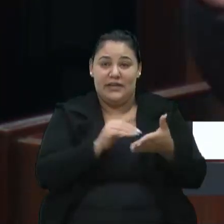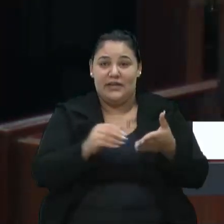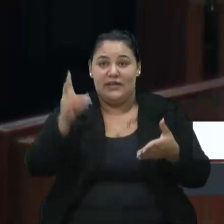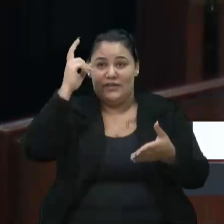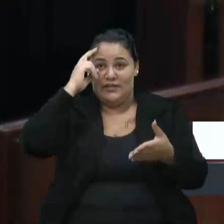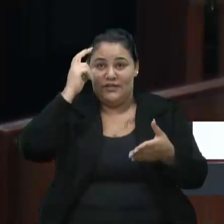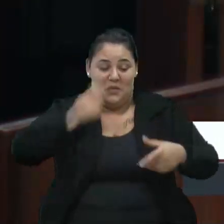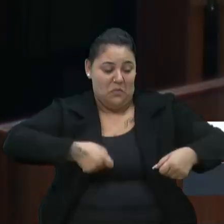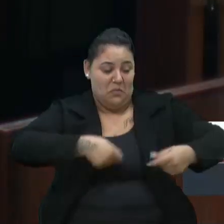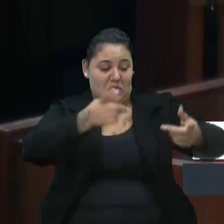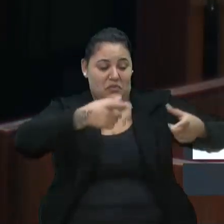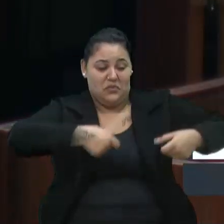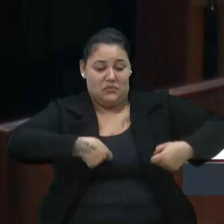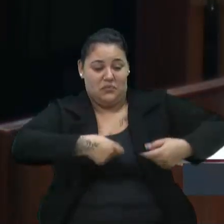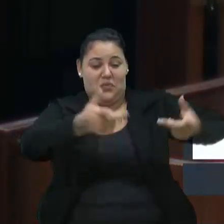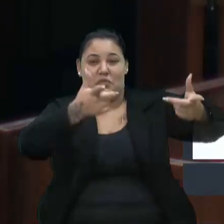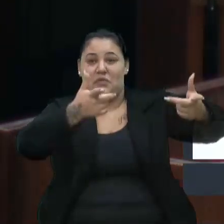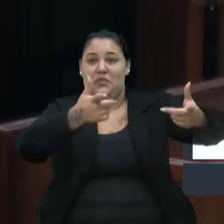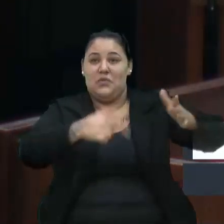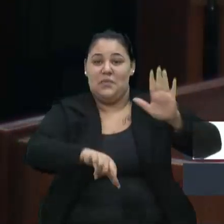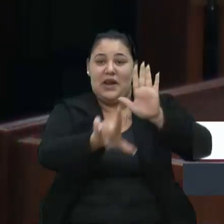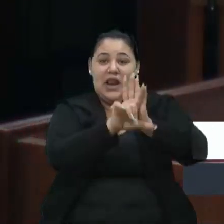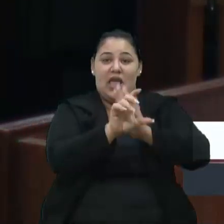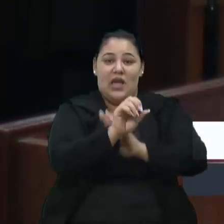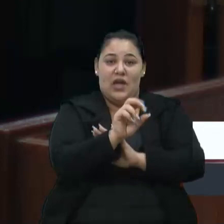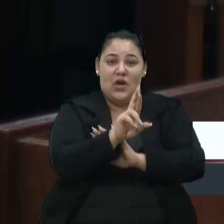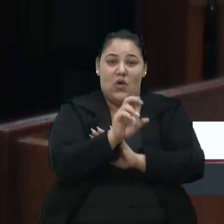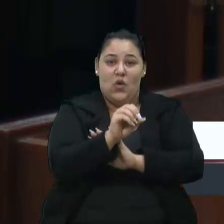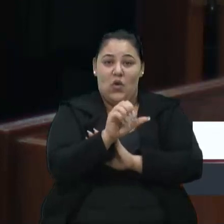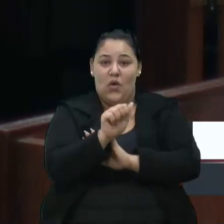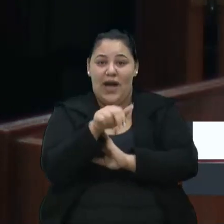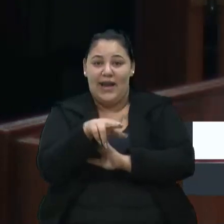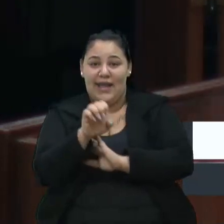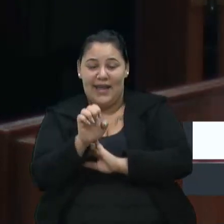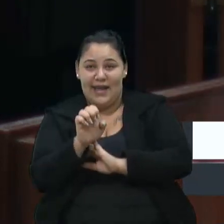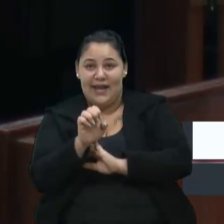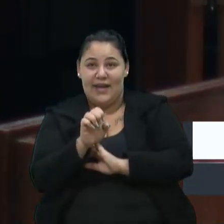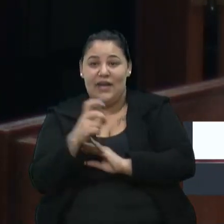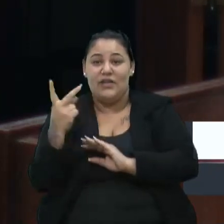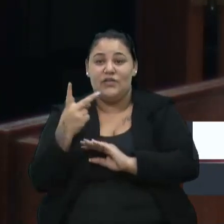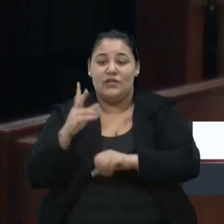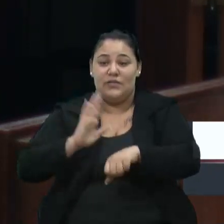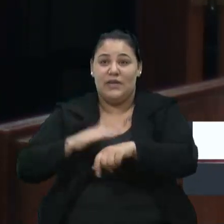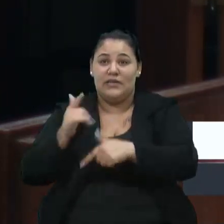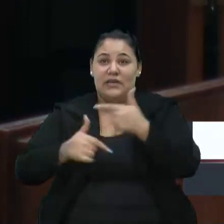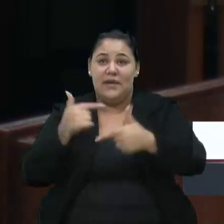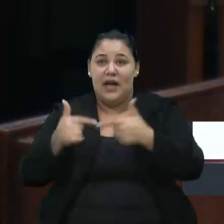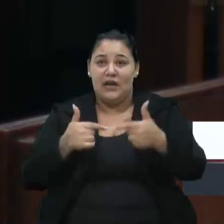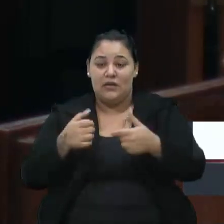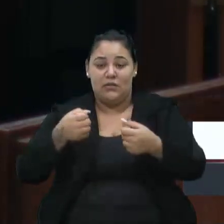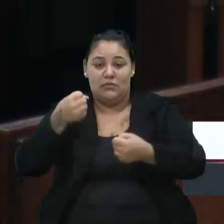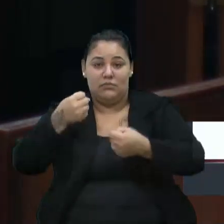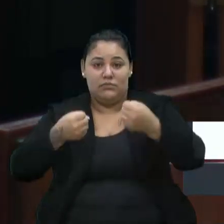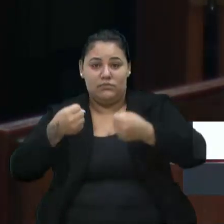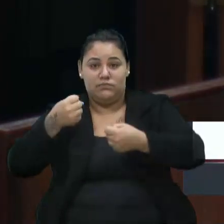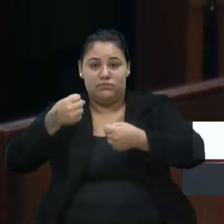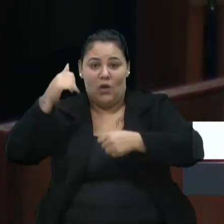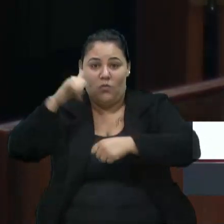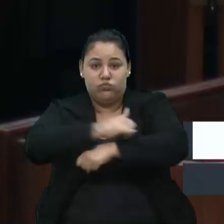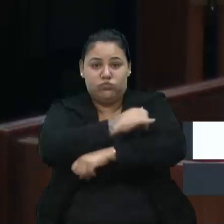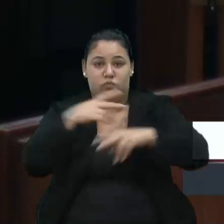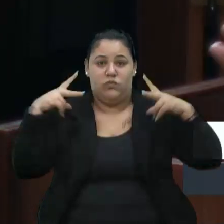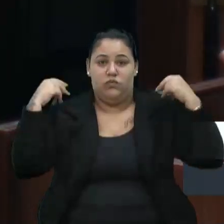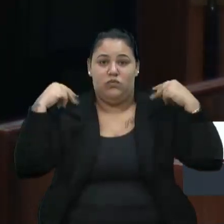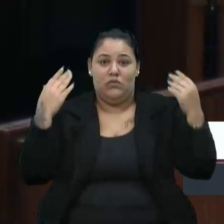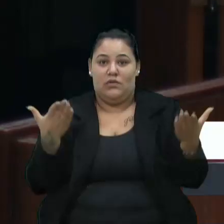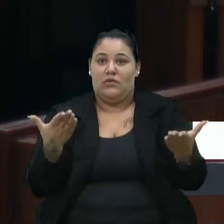jorrando dinheiro para a Lei Rouanet. E o segundo que mais trabalha, por incrível que pareça, é o piloto do avião. Não tem condições